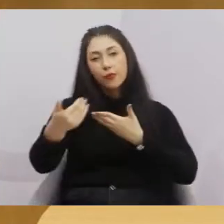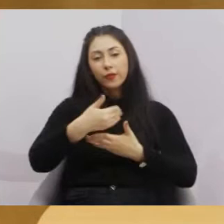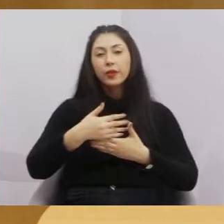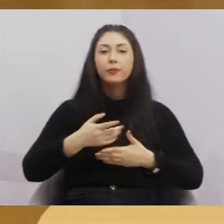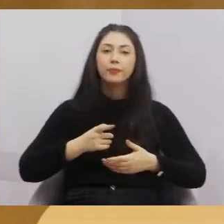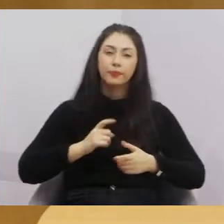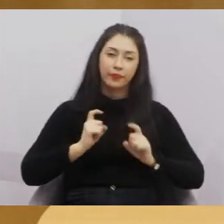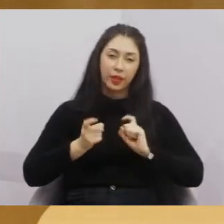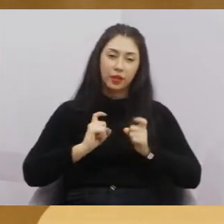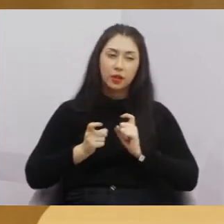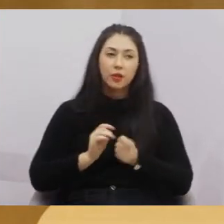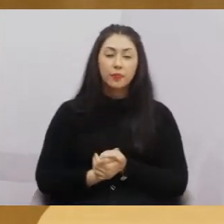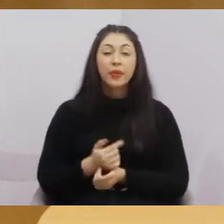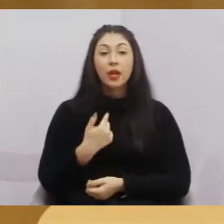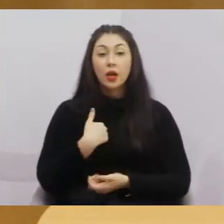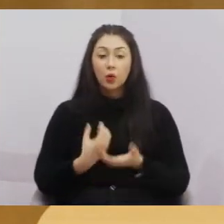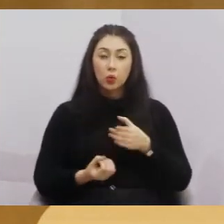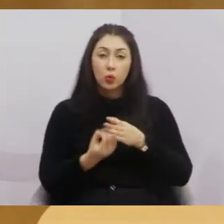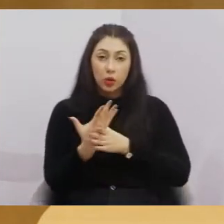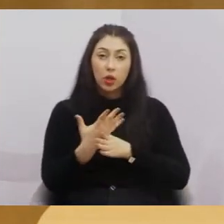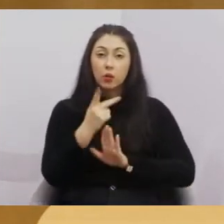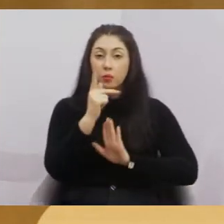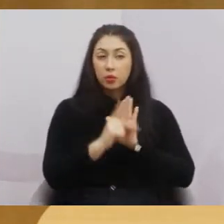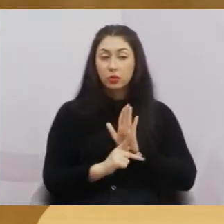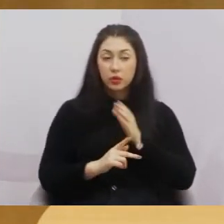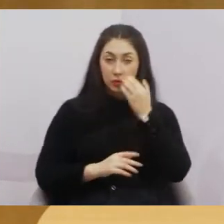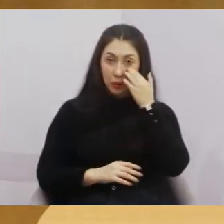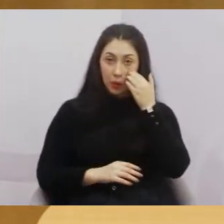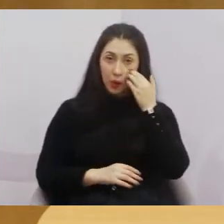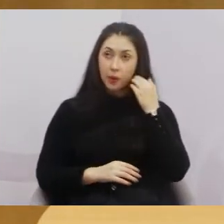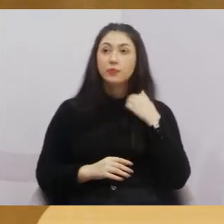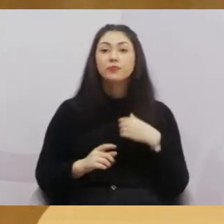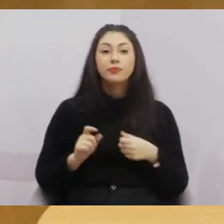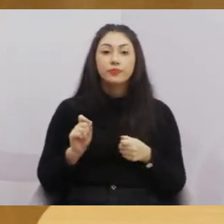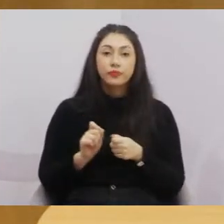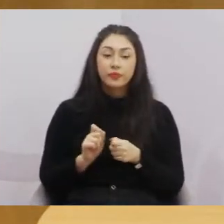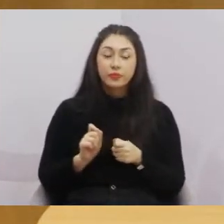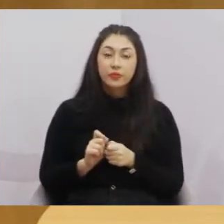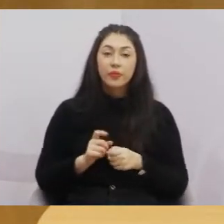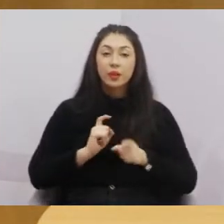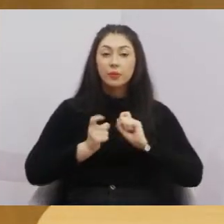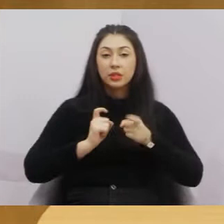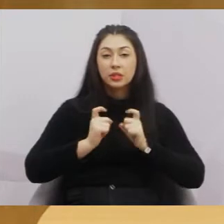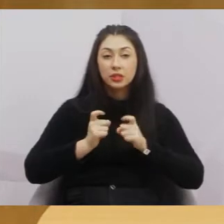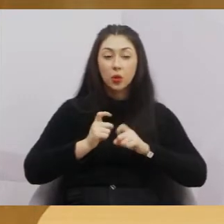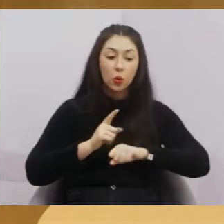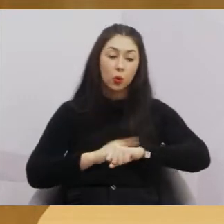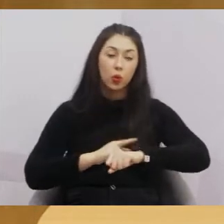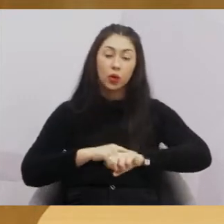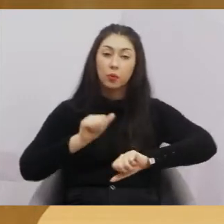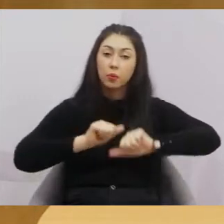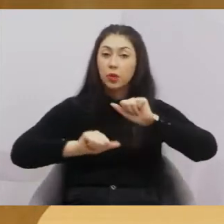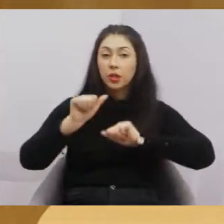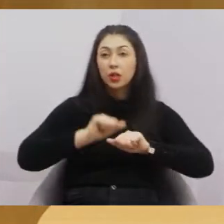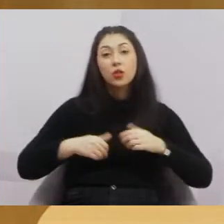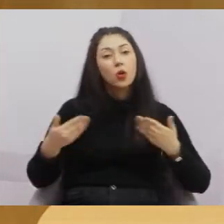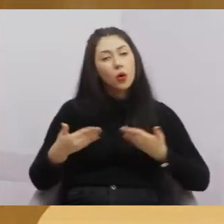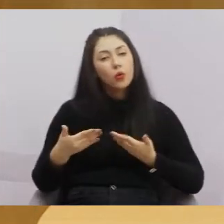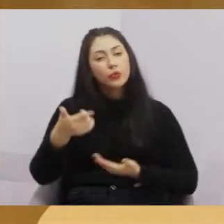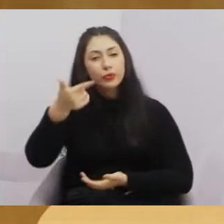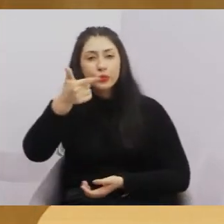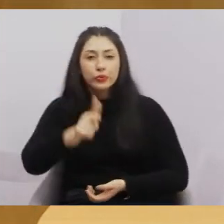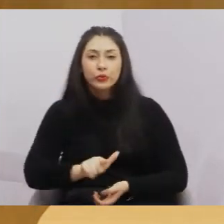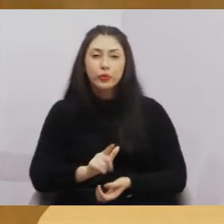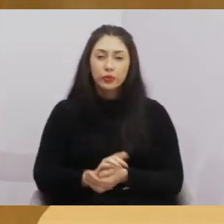casa. Então, eu fui um dos autores do projeto que levei, que fiz, para que a sessão mudasse para a noite, e hoje, mais uma